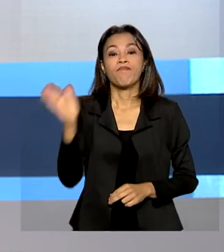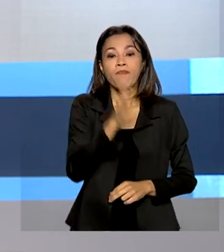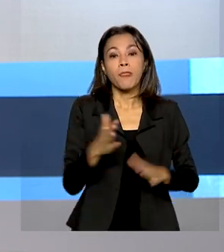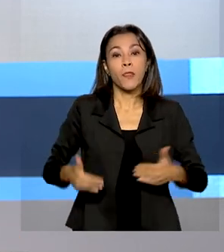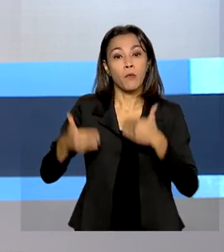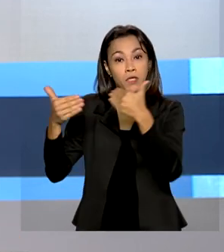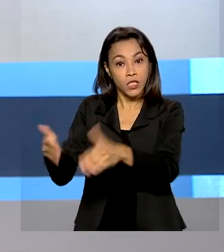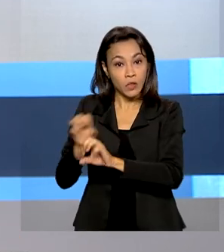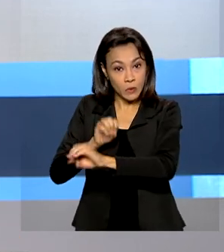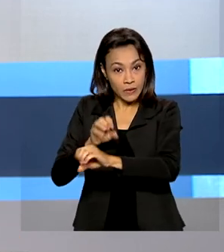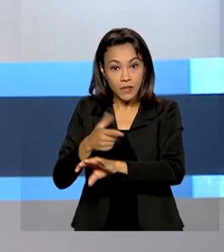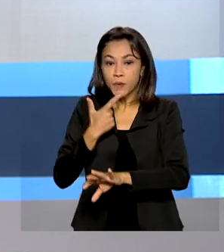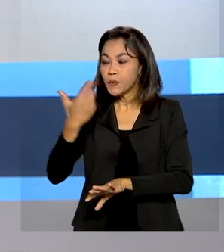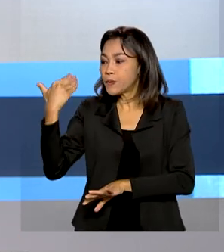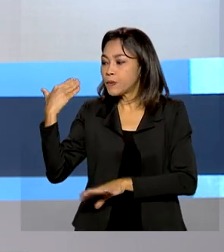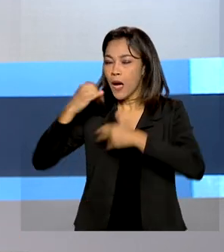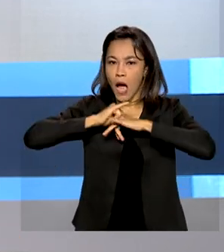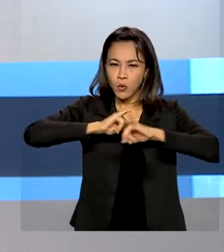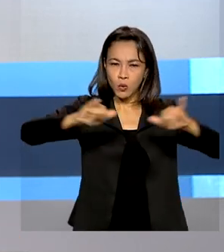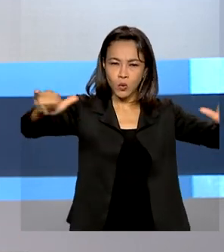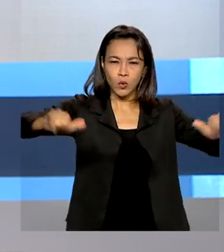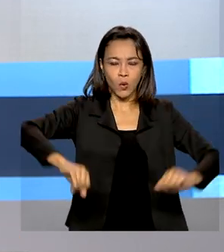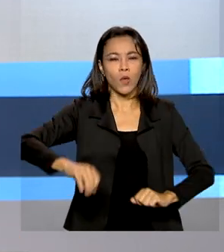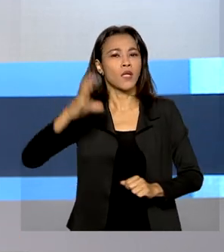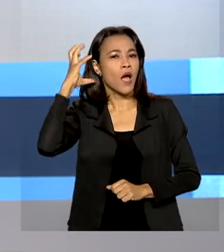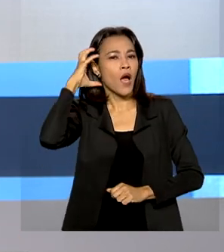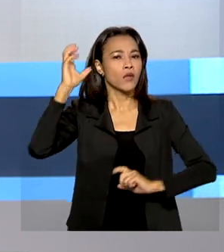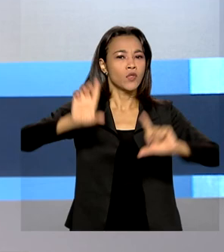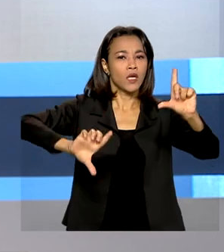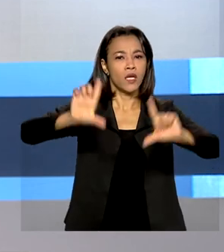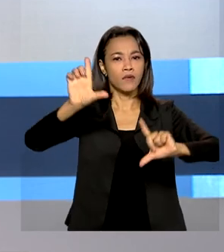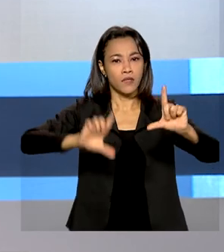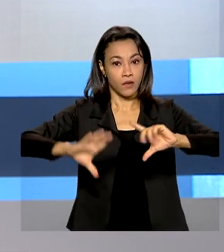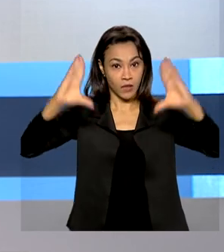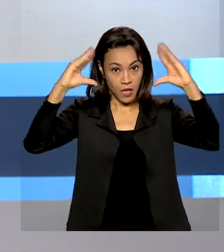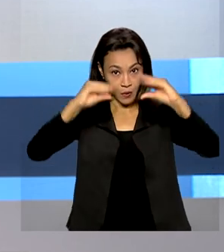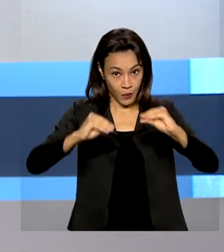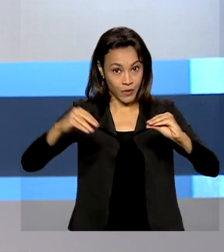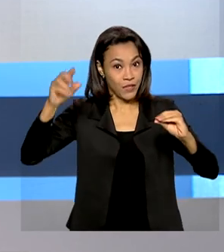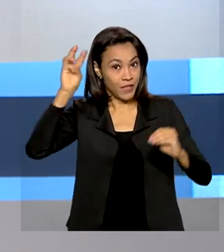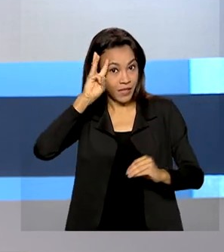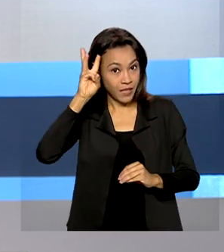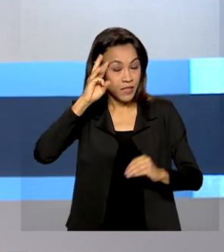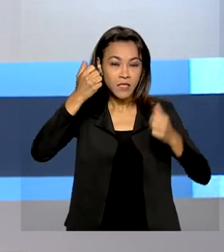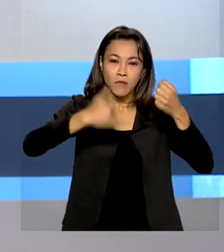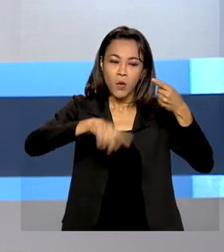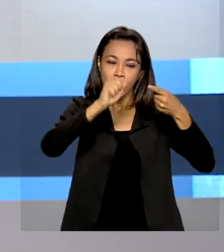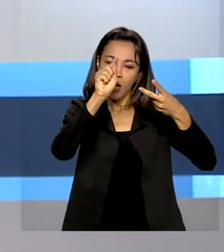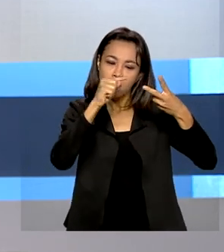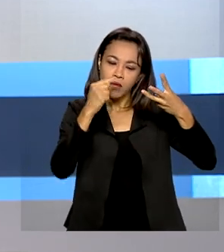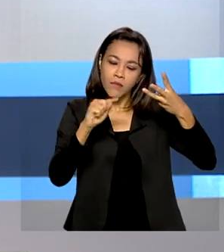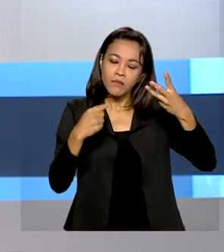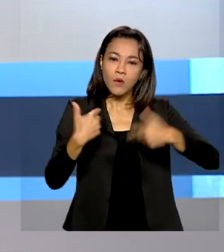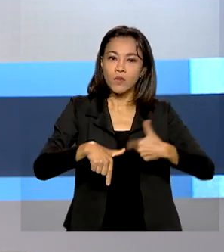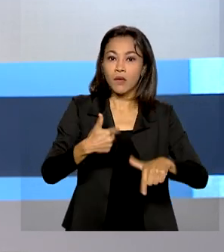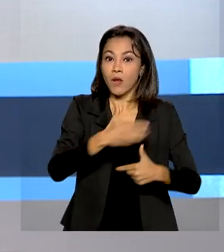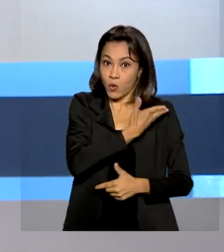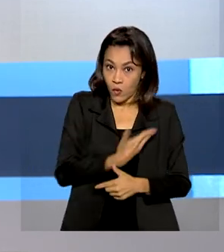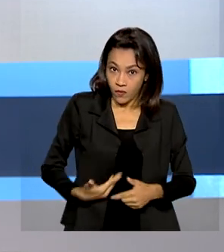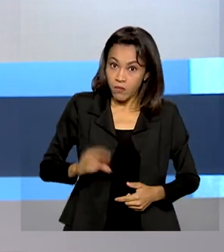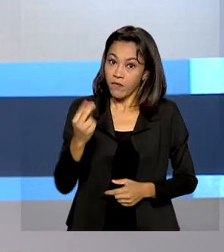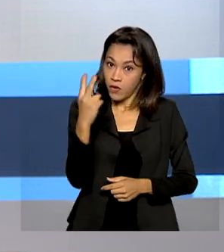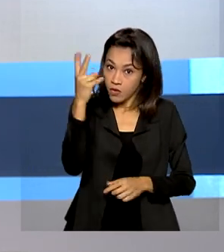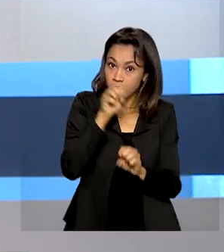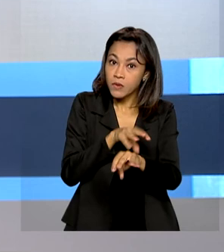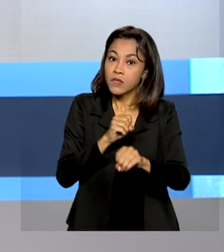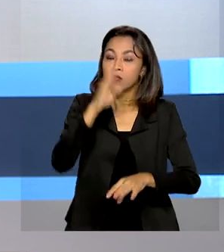Educação fez um pronunciamento em rede de rádio e TV na noite dessa terça-feira. Milton Rimbeiro destacou as ações do governo para valorizar o ensino